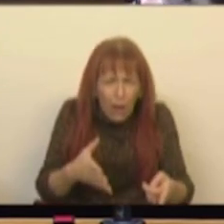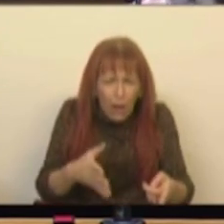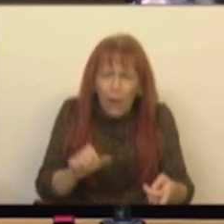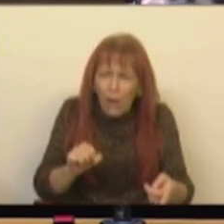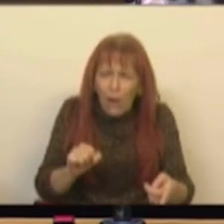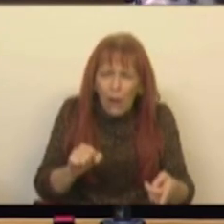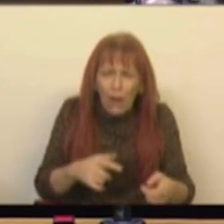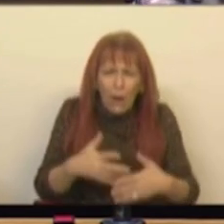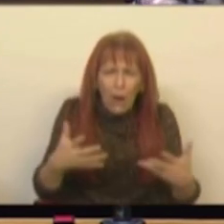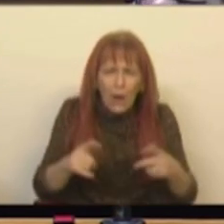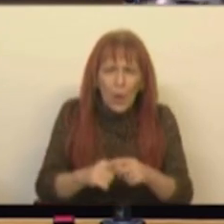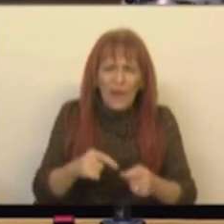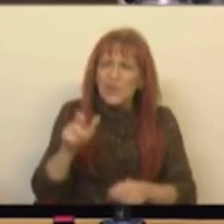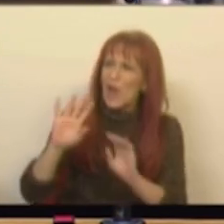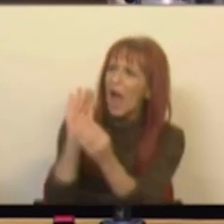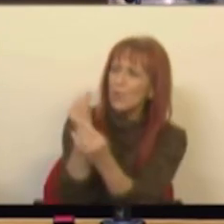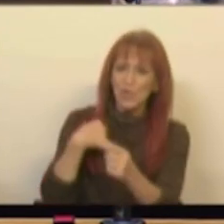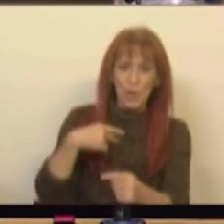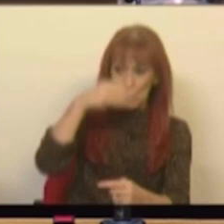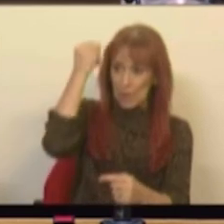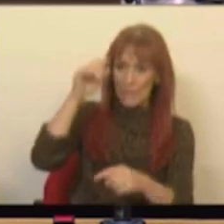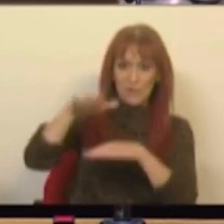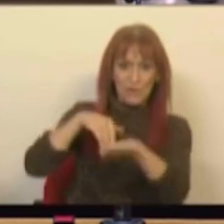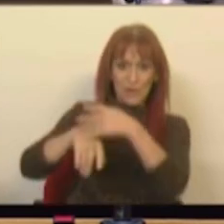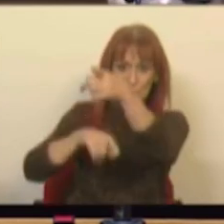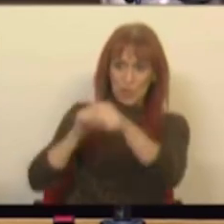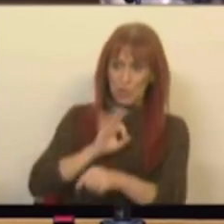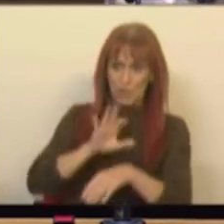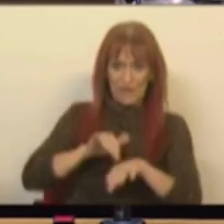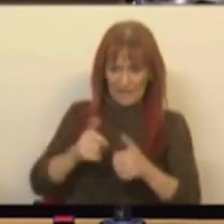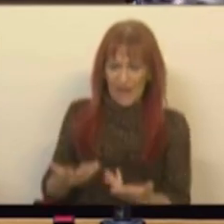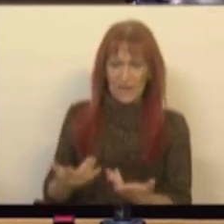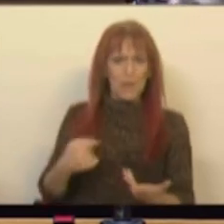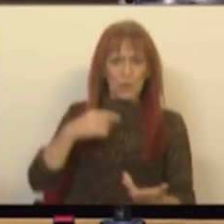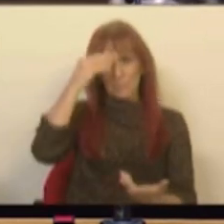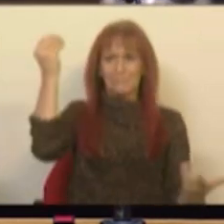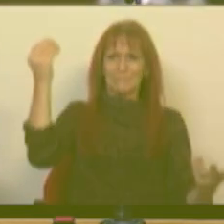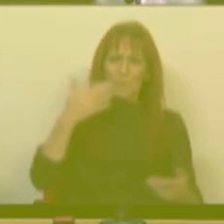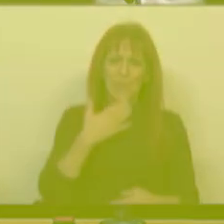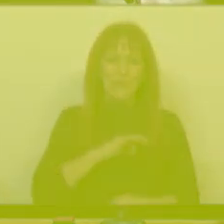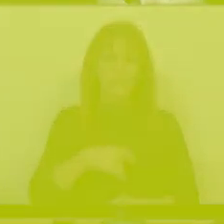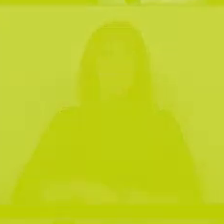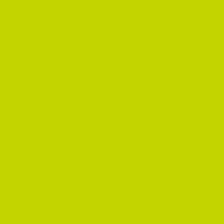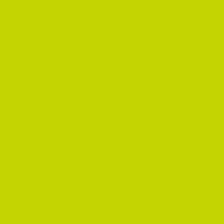Sr., grandes discípulos, não nos lembrámos de fazer o que estes senhores agora estão aqui a fazer. Muito obrigado, Sr. Presidente.